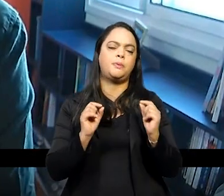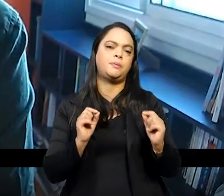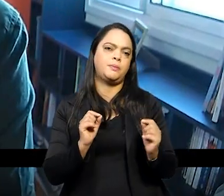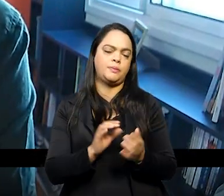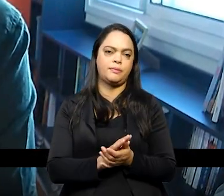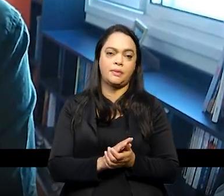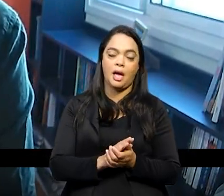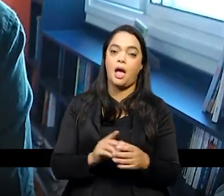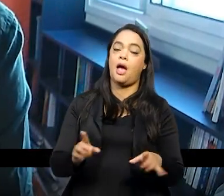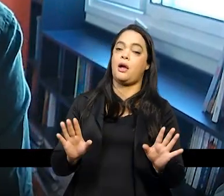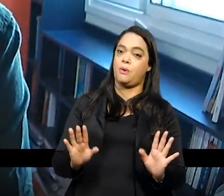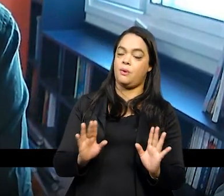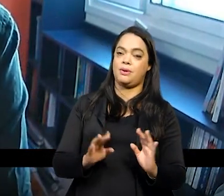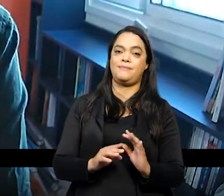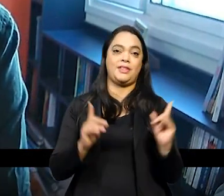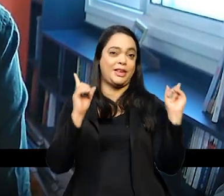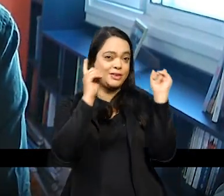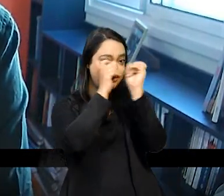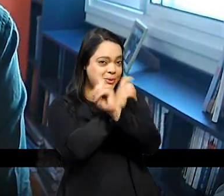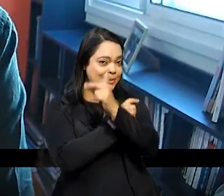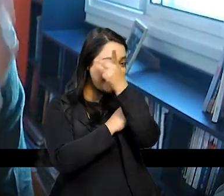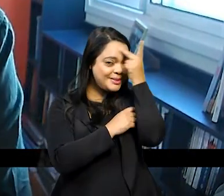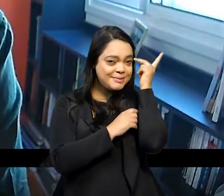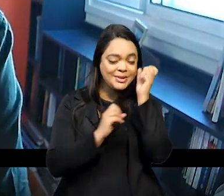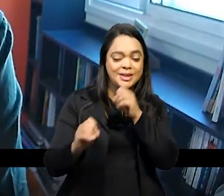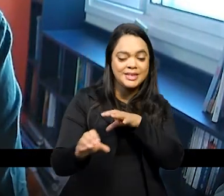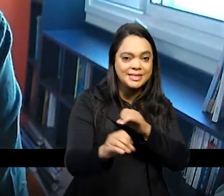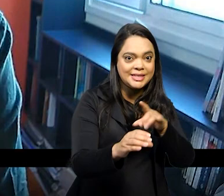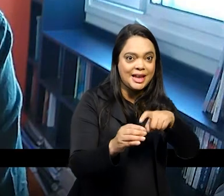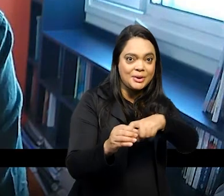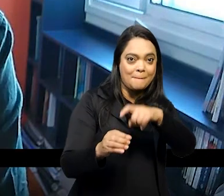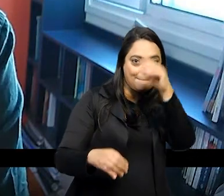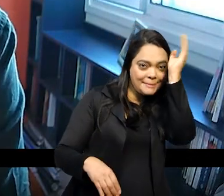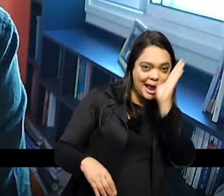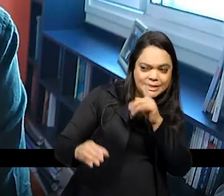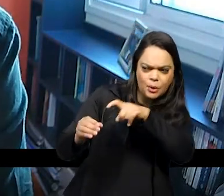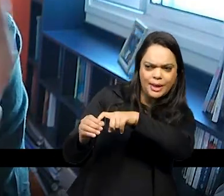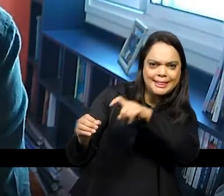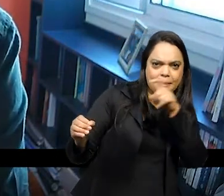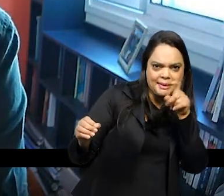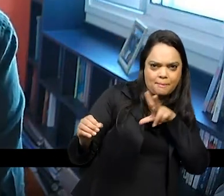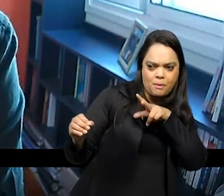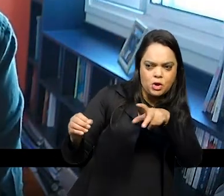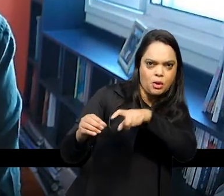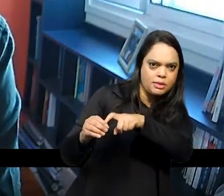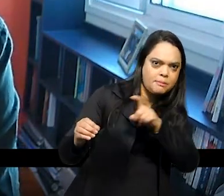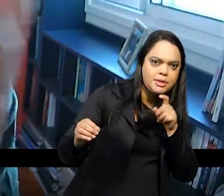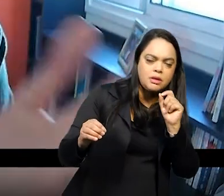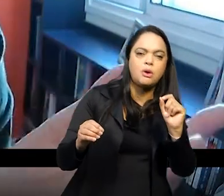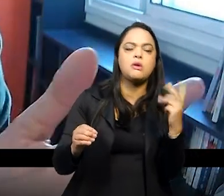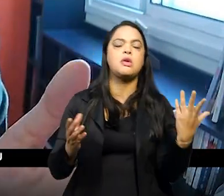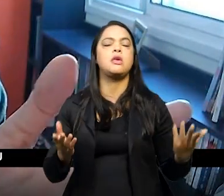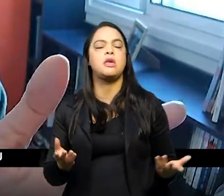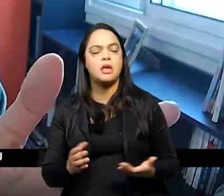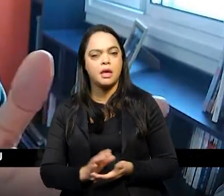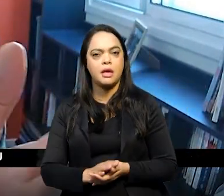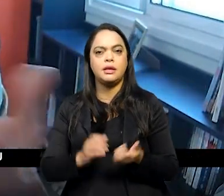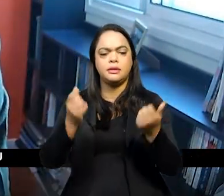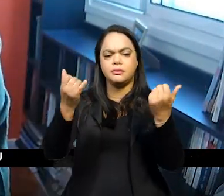alguém que está ensinando a independência do Brasil e falar olha a independência do Brasil foi influenciada por vários movimentos mas principalmente